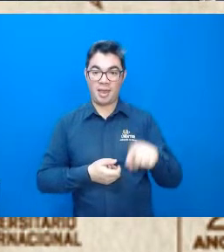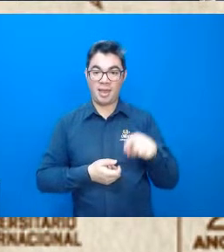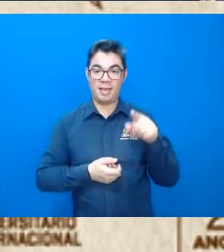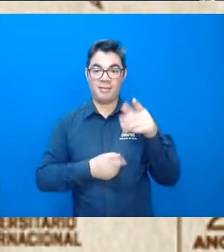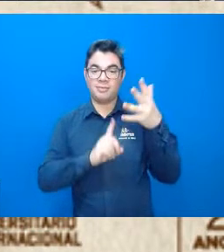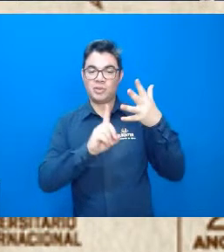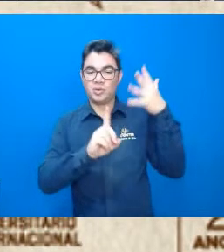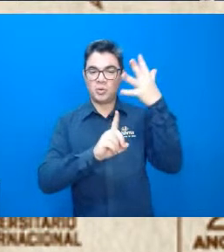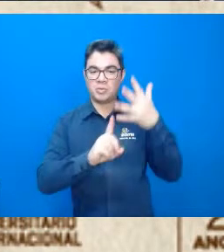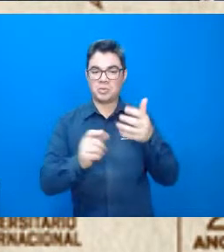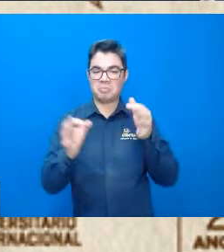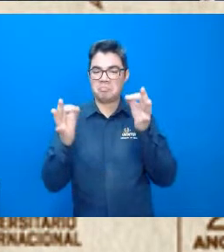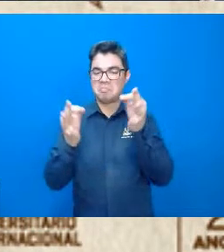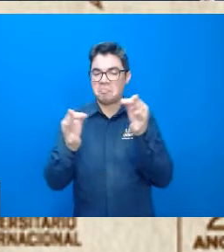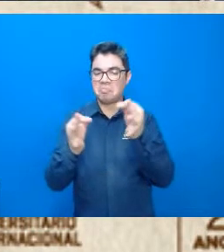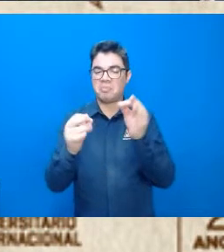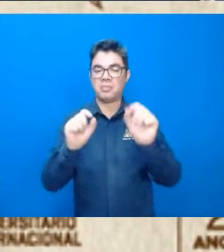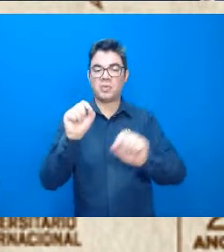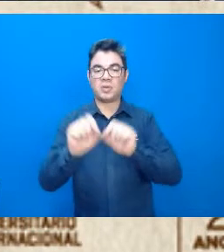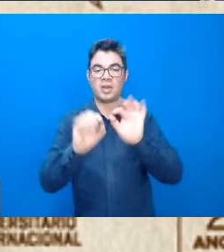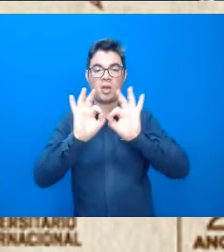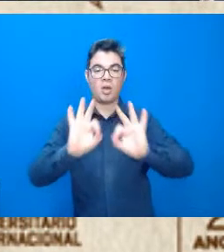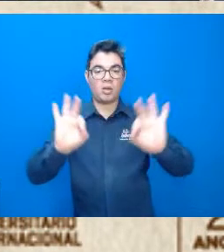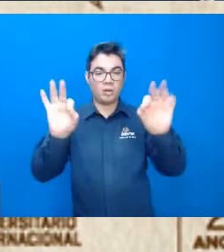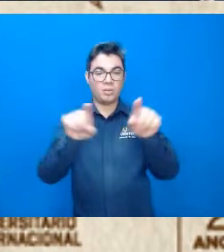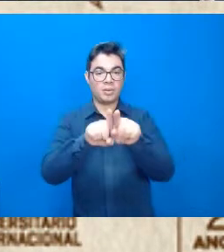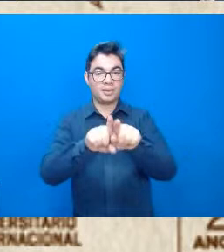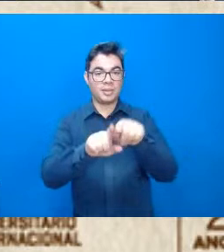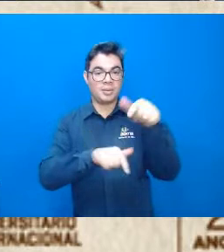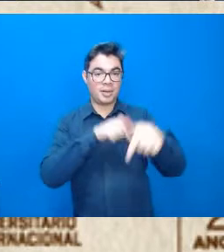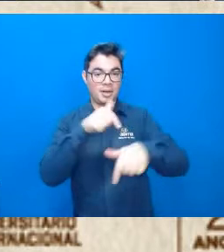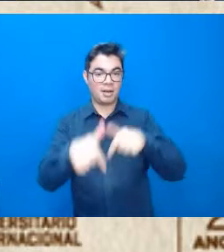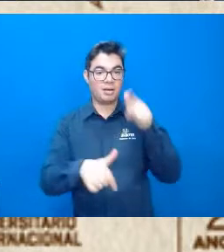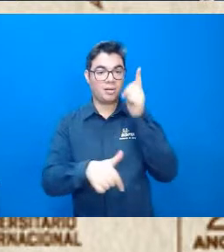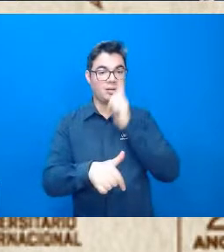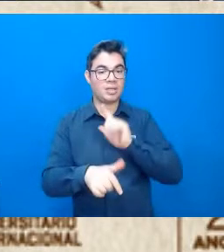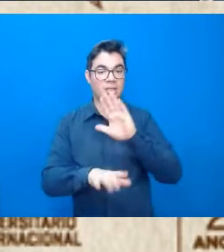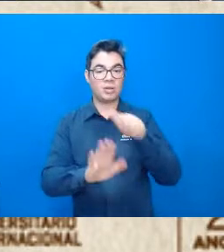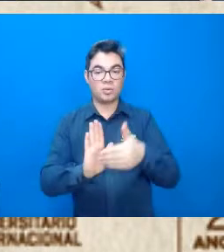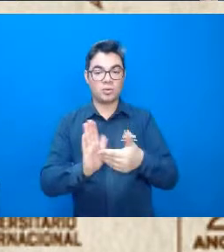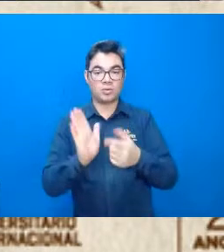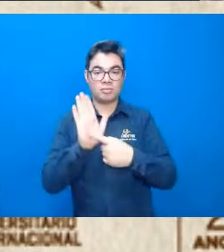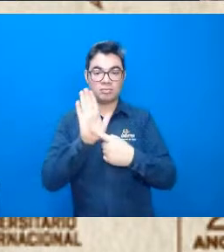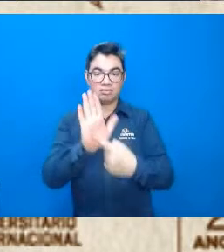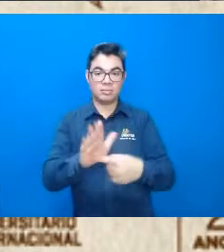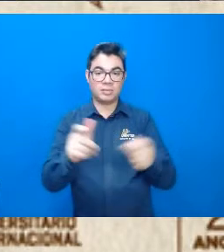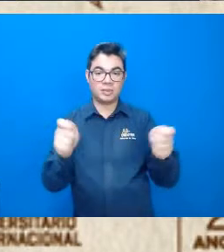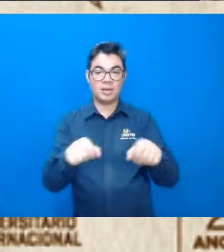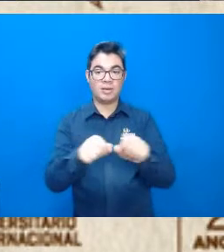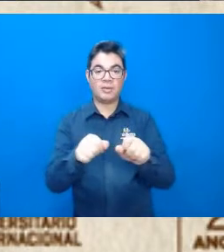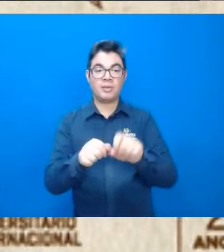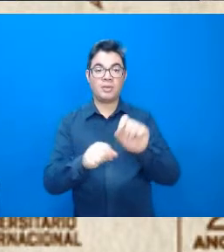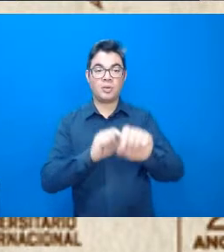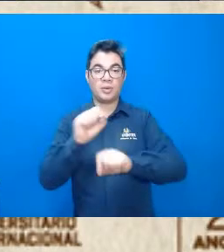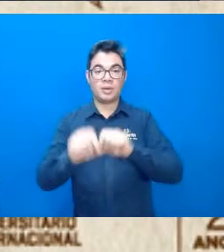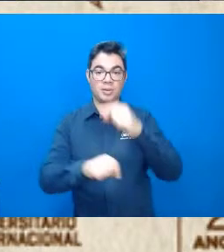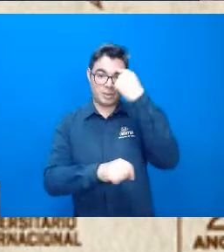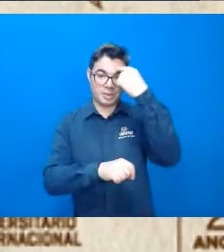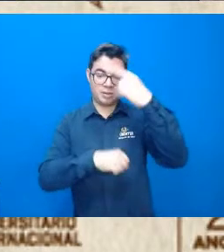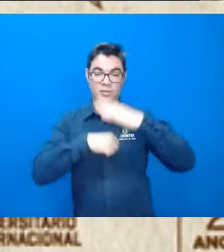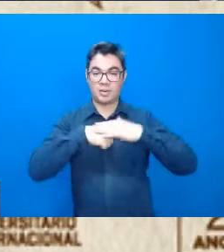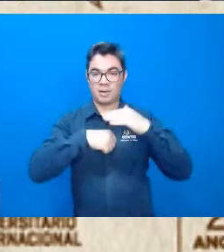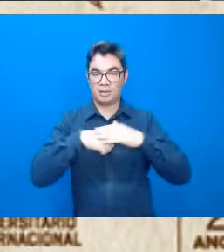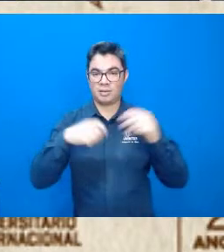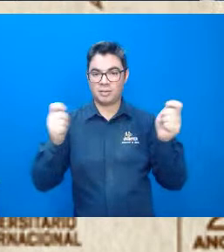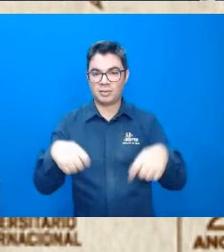muito boa, ótimos, né, trabalhos, enfim, tudo que trouxeram aí foi pensado e feito com muito carinho,